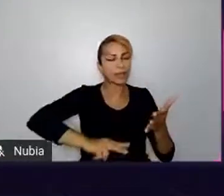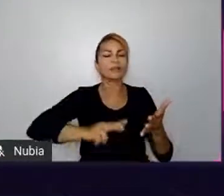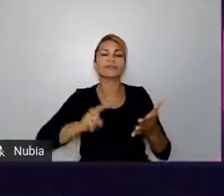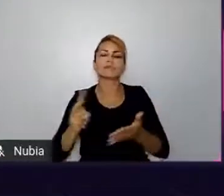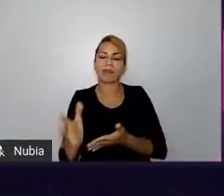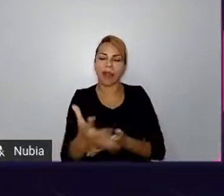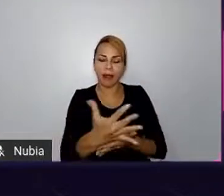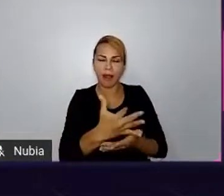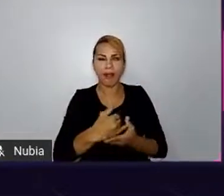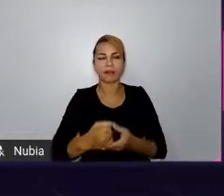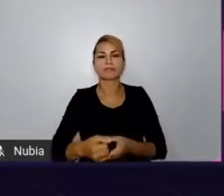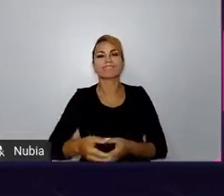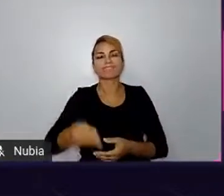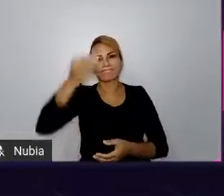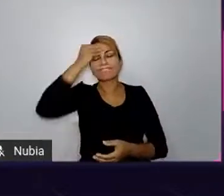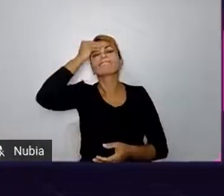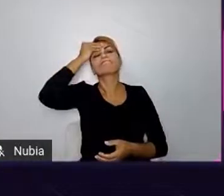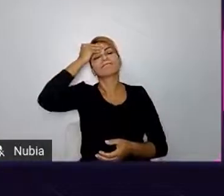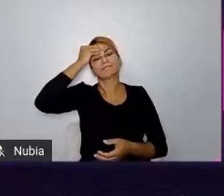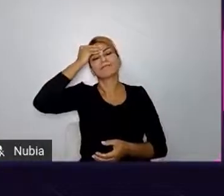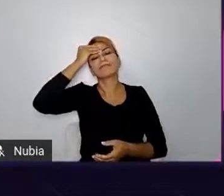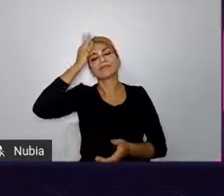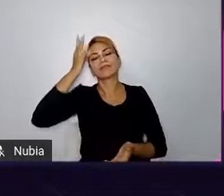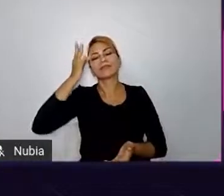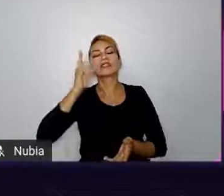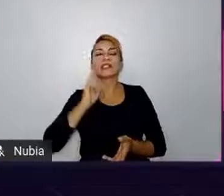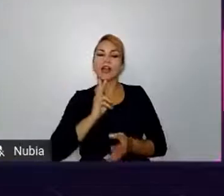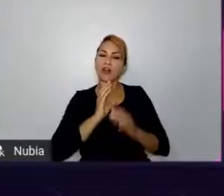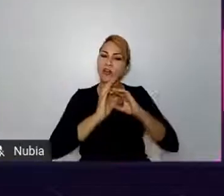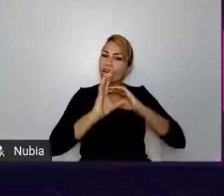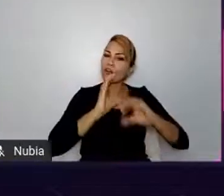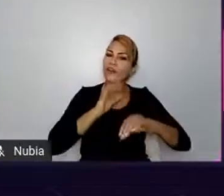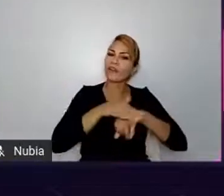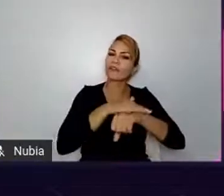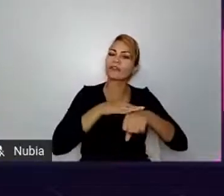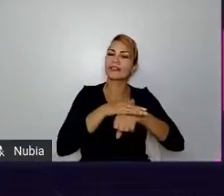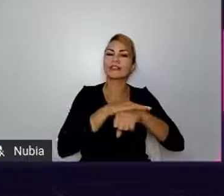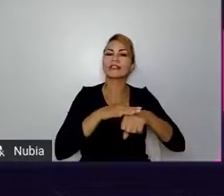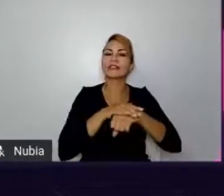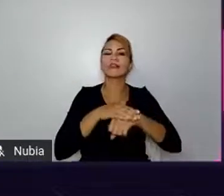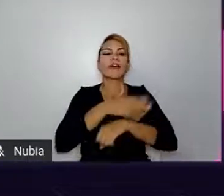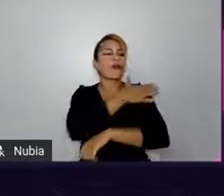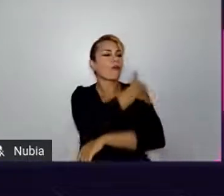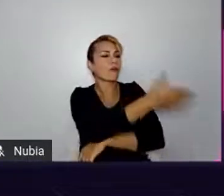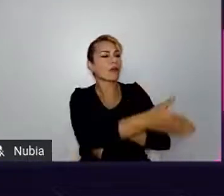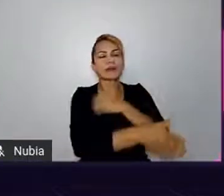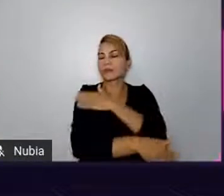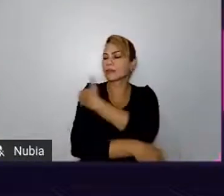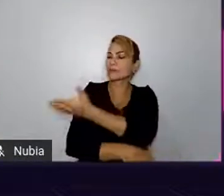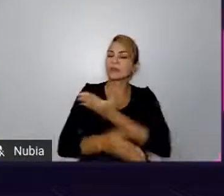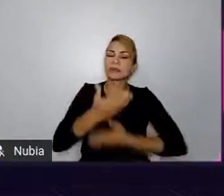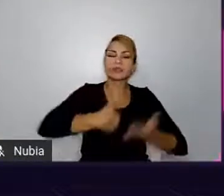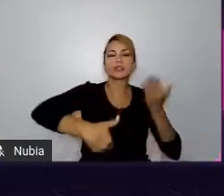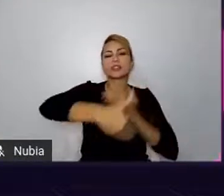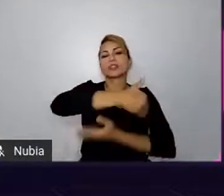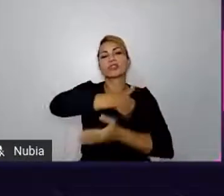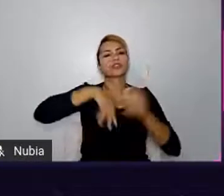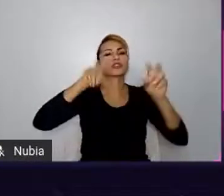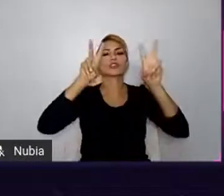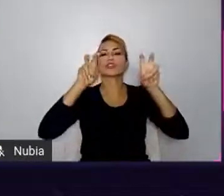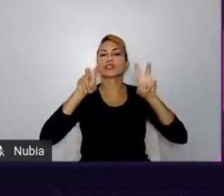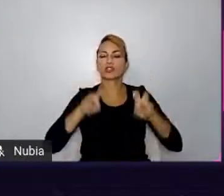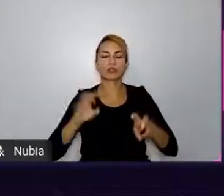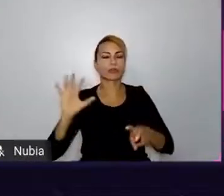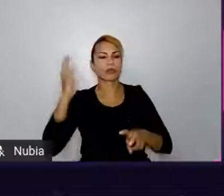eu estou lendo sempre, mas eu converso com certa frequência com as pessoas que estão ao meu redor sobre situações, por exemplo. E essas